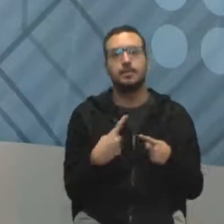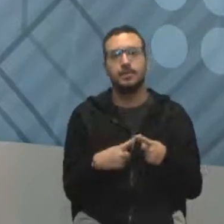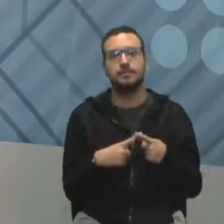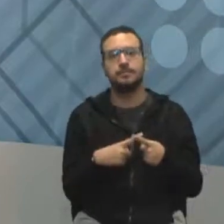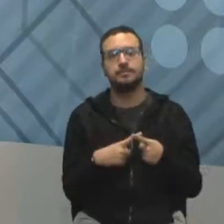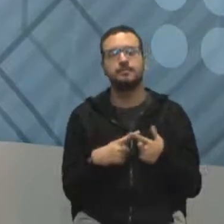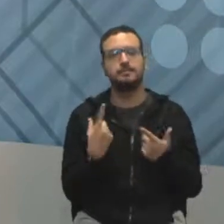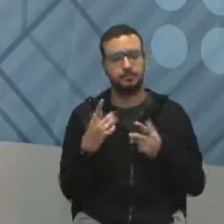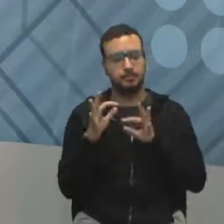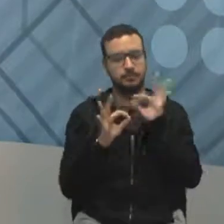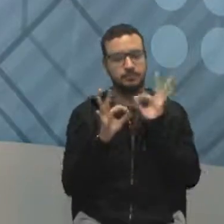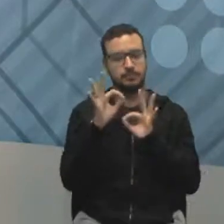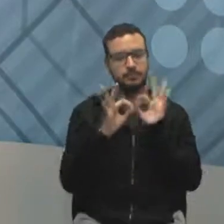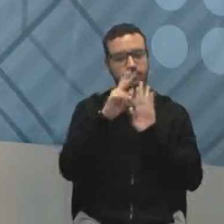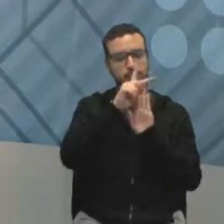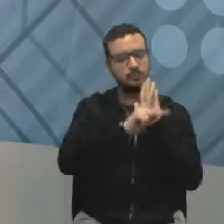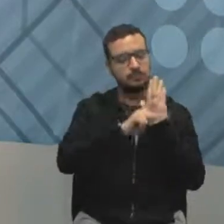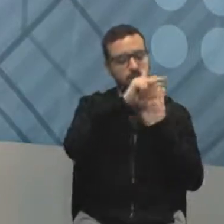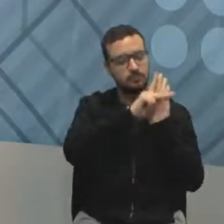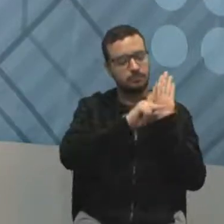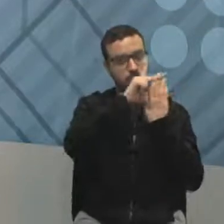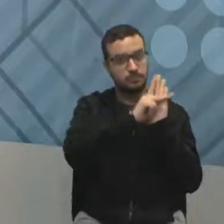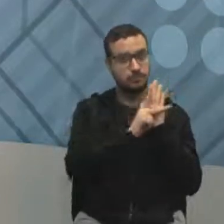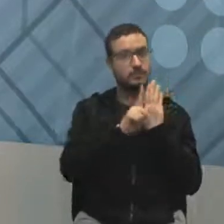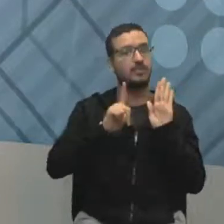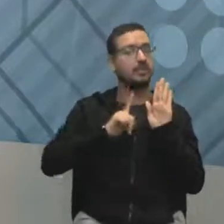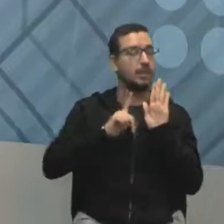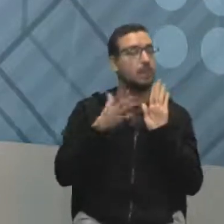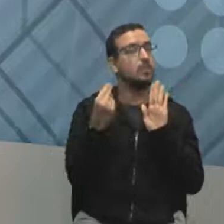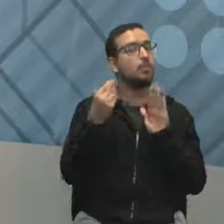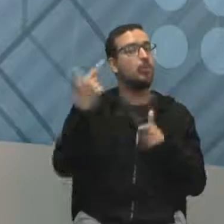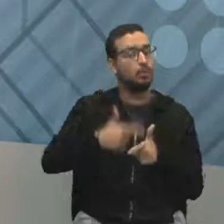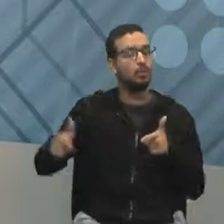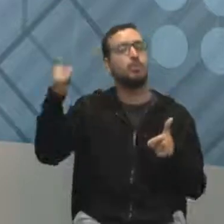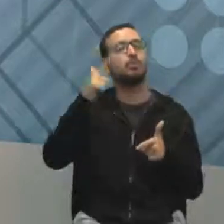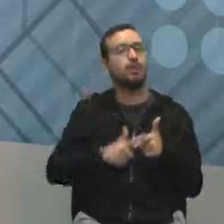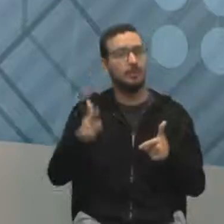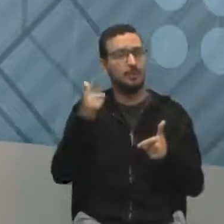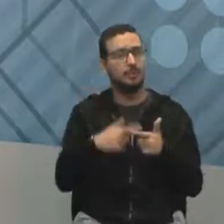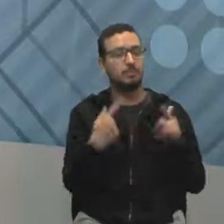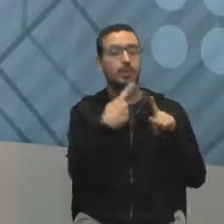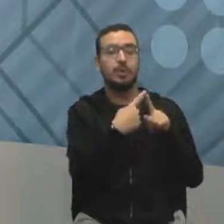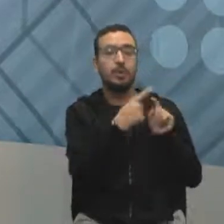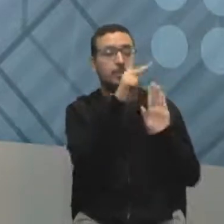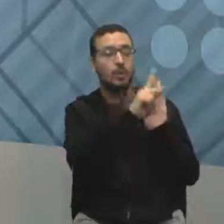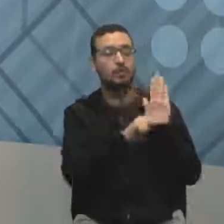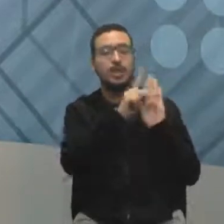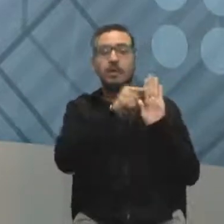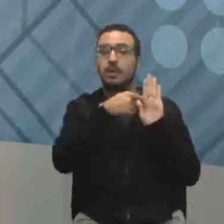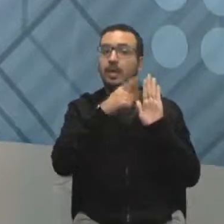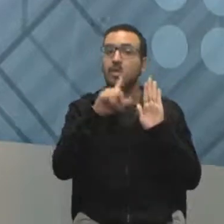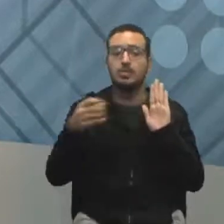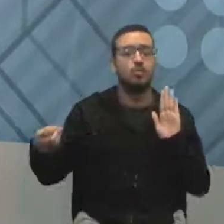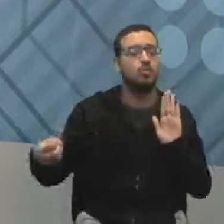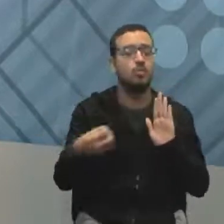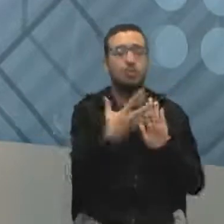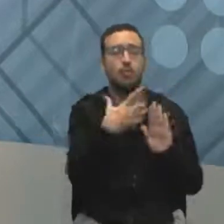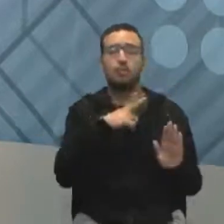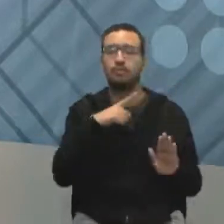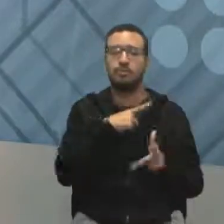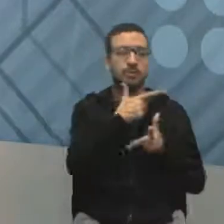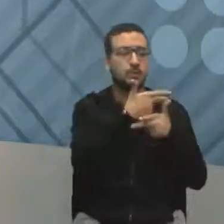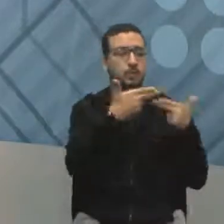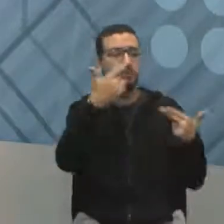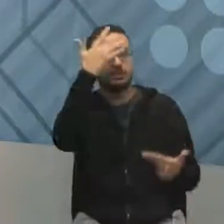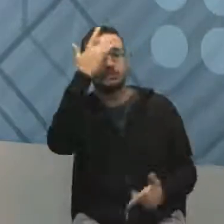Porque em projetos muitos problemas surgem. Projeto é algo inédito, único, não foi feito ainda, tem muita incerteza,